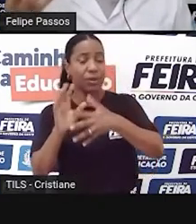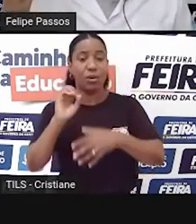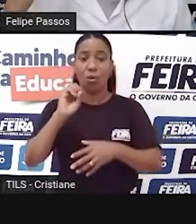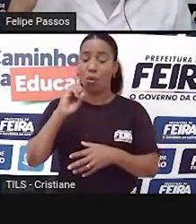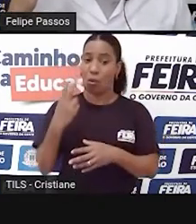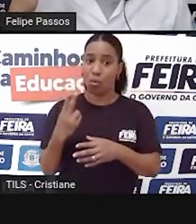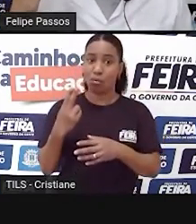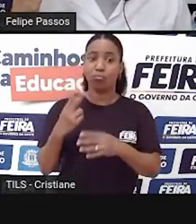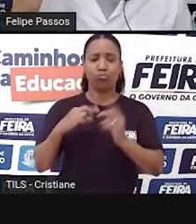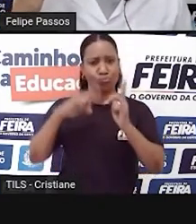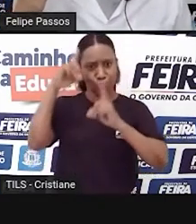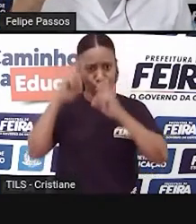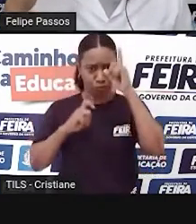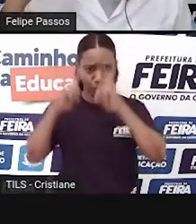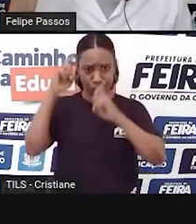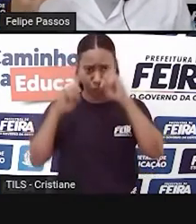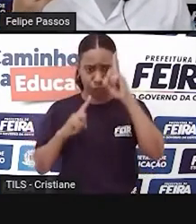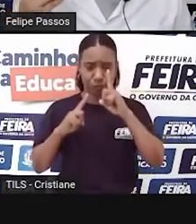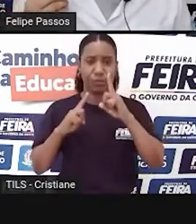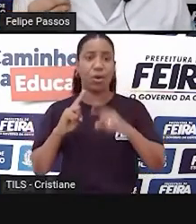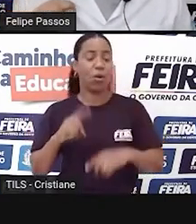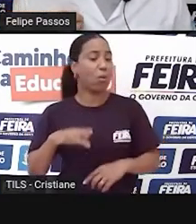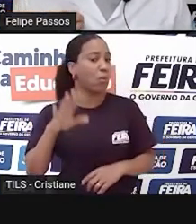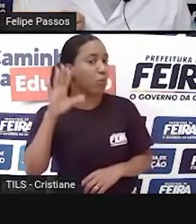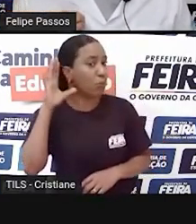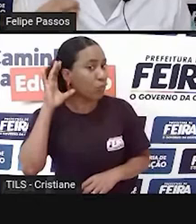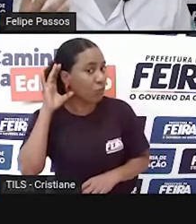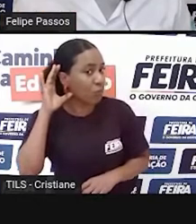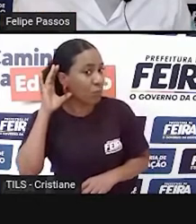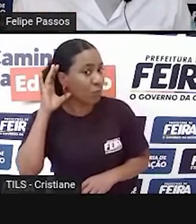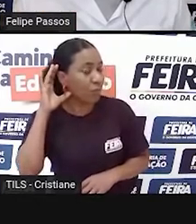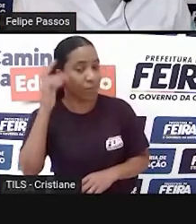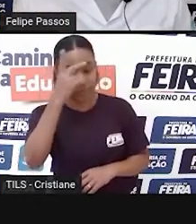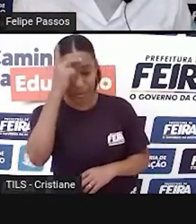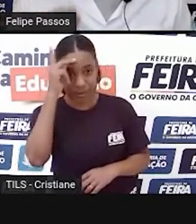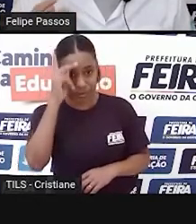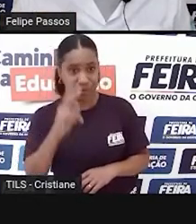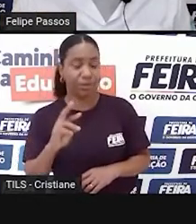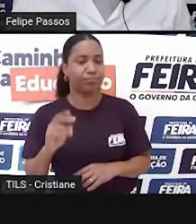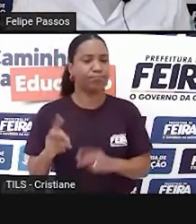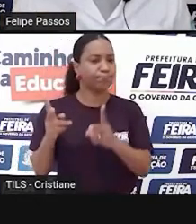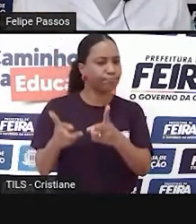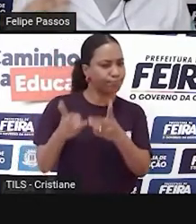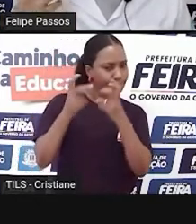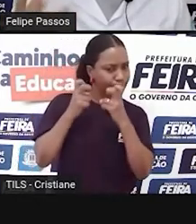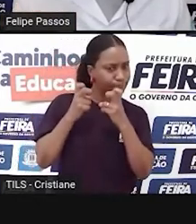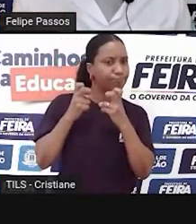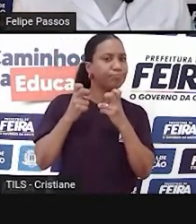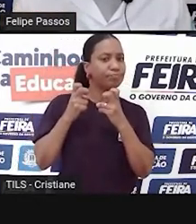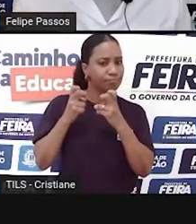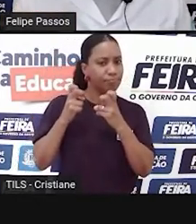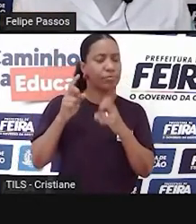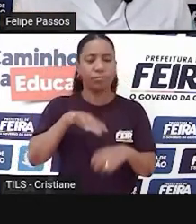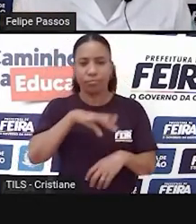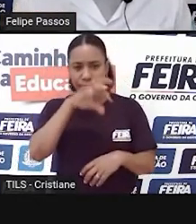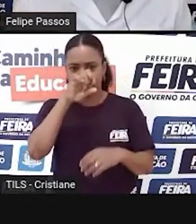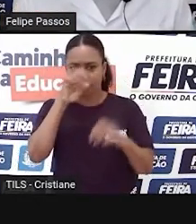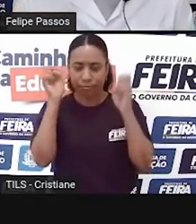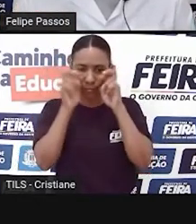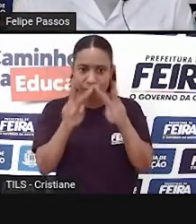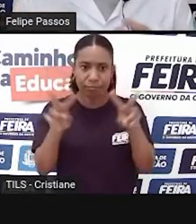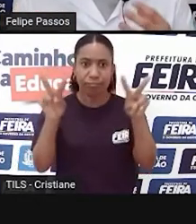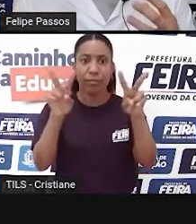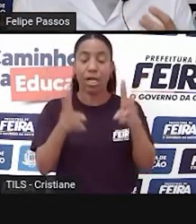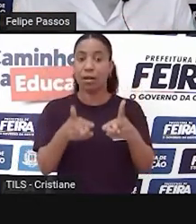vai ouvir, perceber esse sinal, ler esse sinal, enxergar, sentir o cheiro desse sinal, enfim.